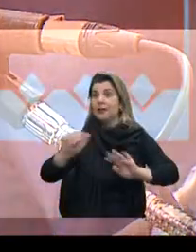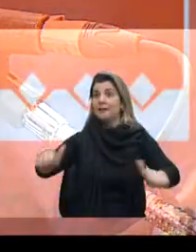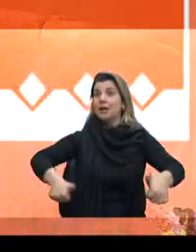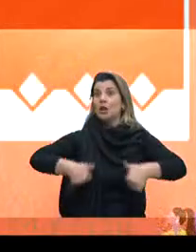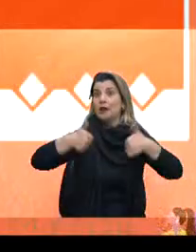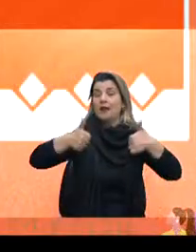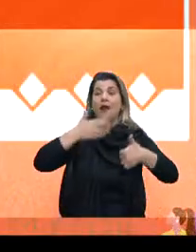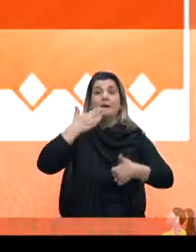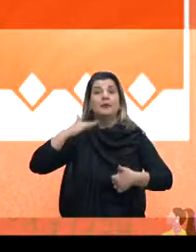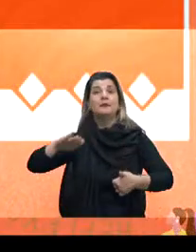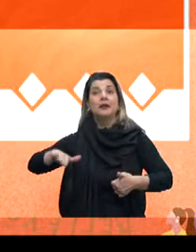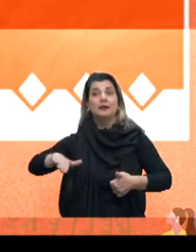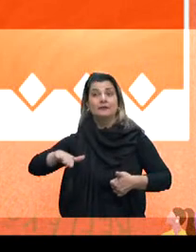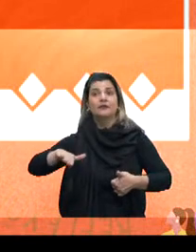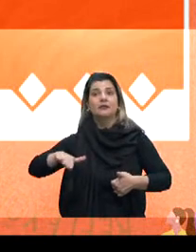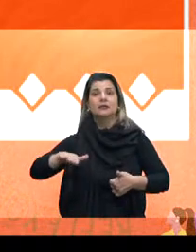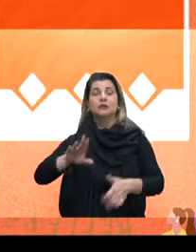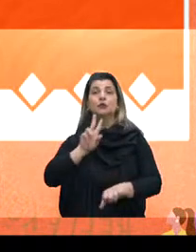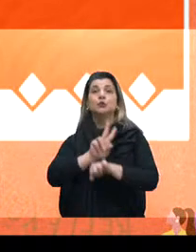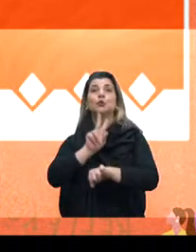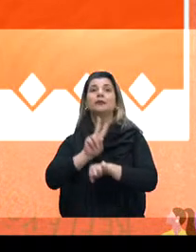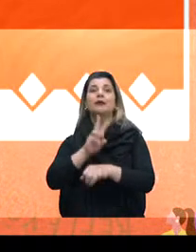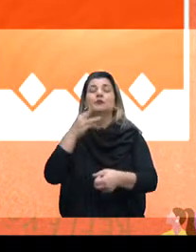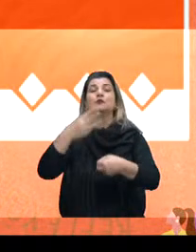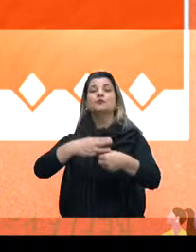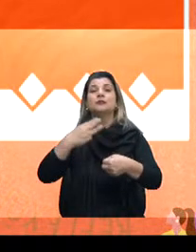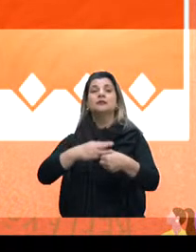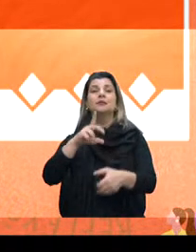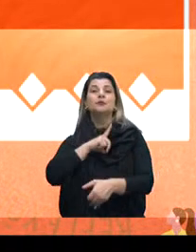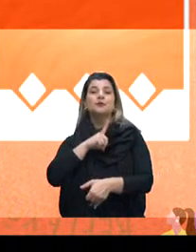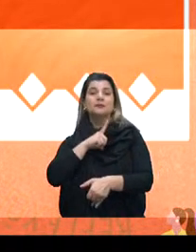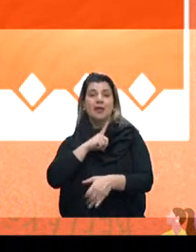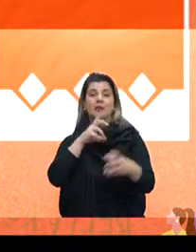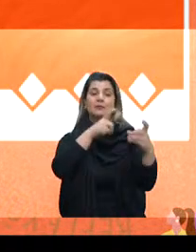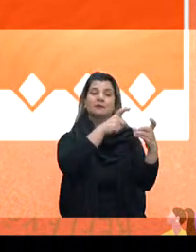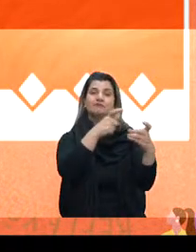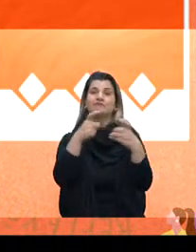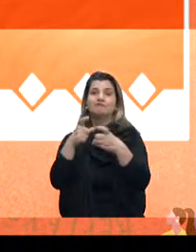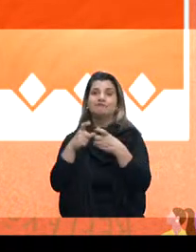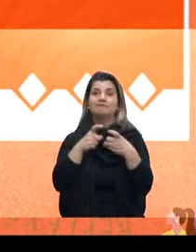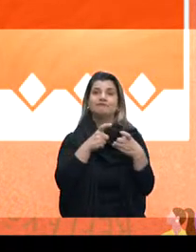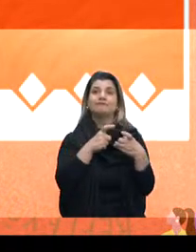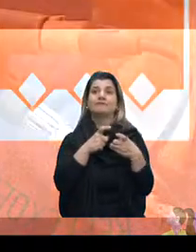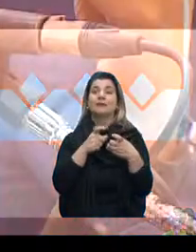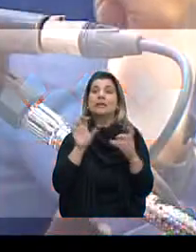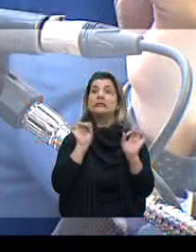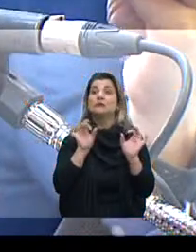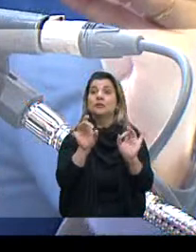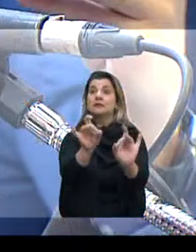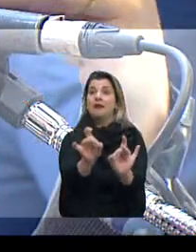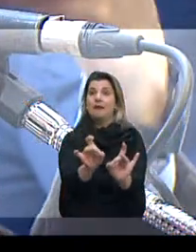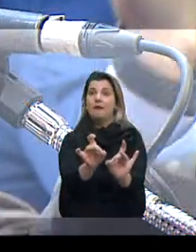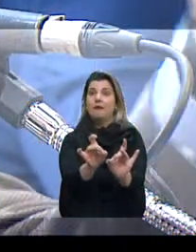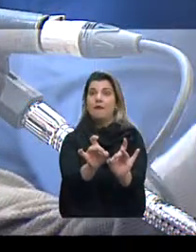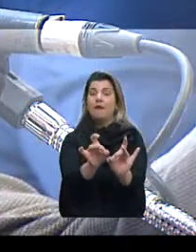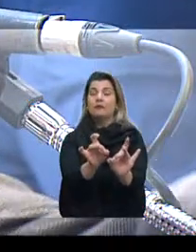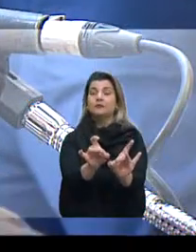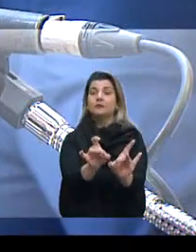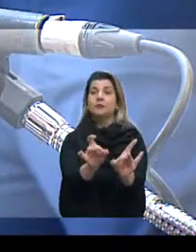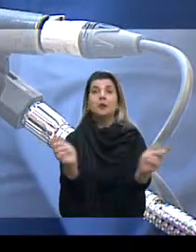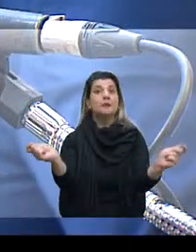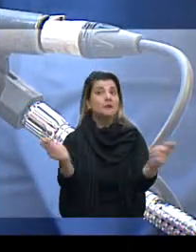da primeira infância no cuidado que os municípios têm com esse setor, esse recorde social, e em especial, inclusive,